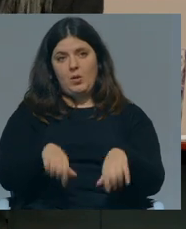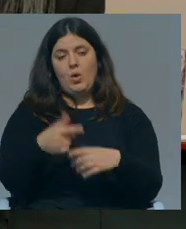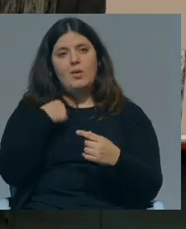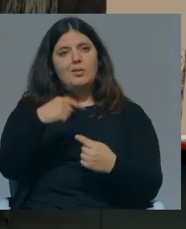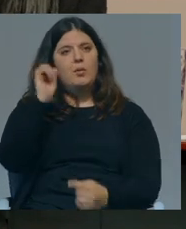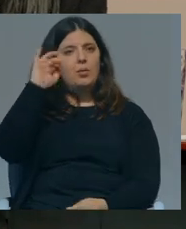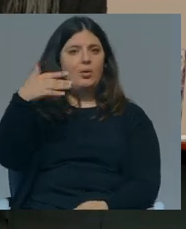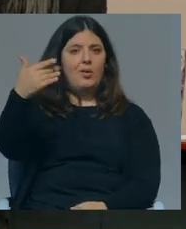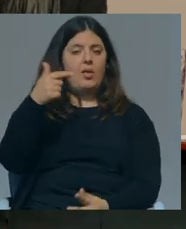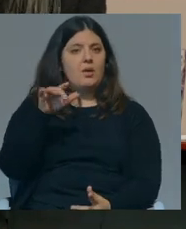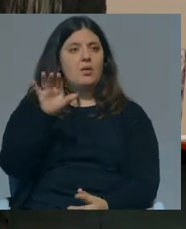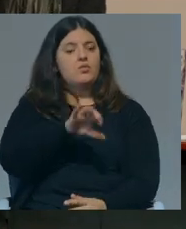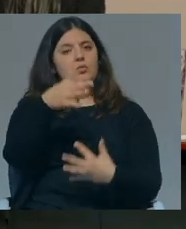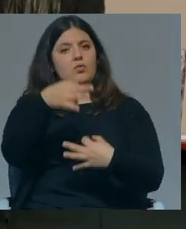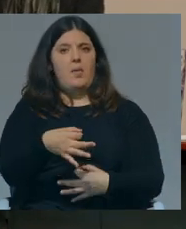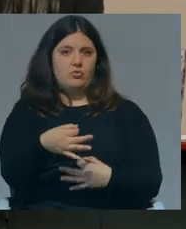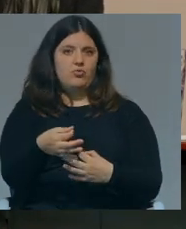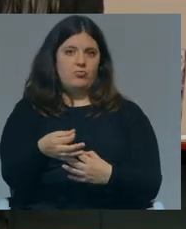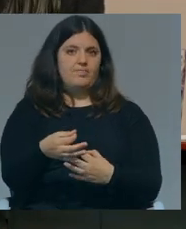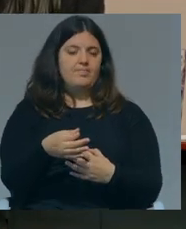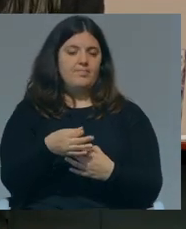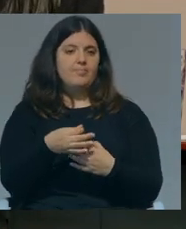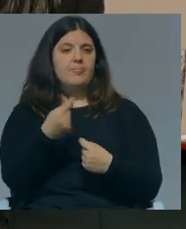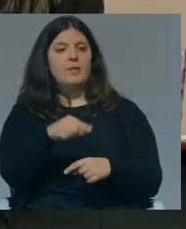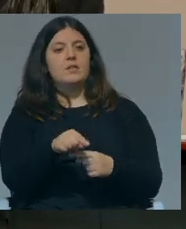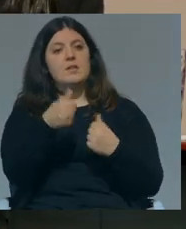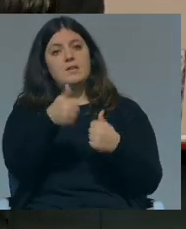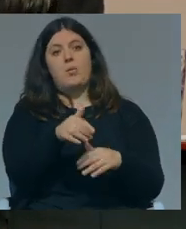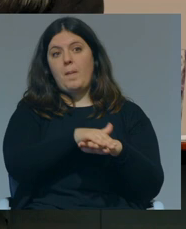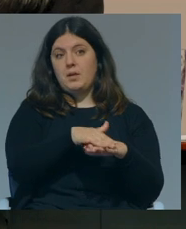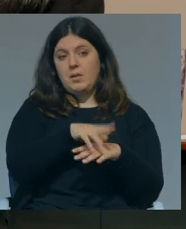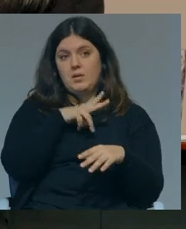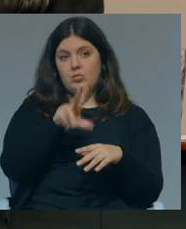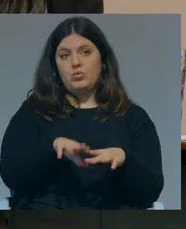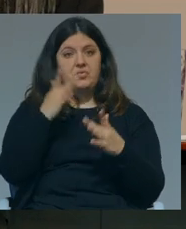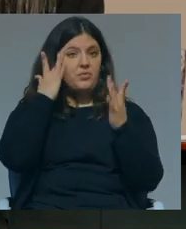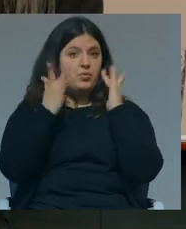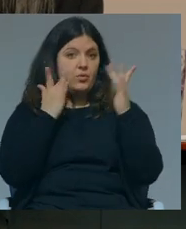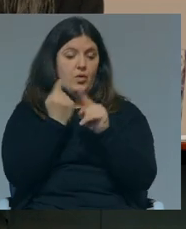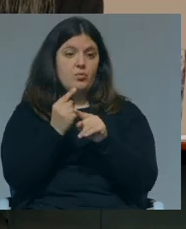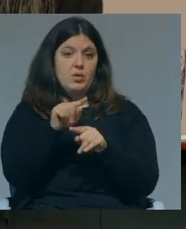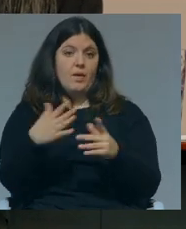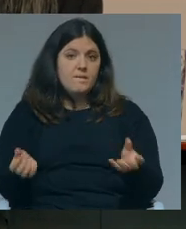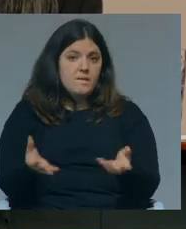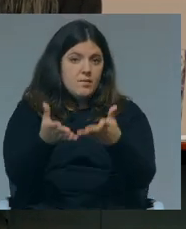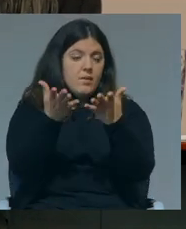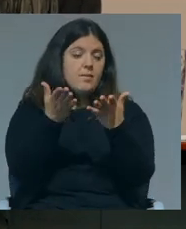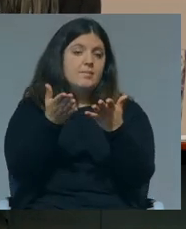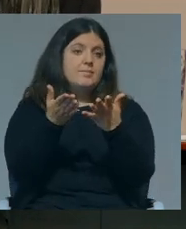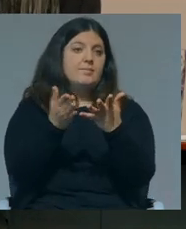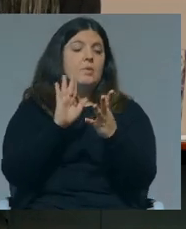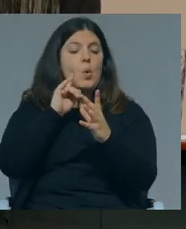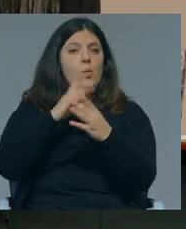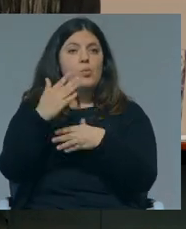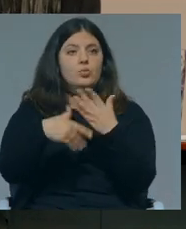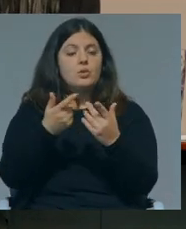como prioridade obviamente os meios formais, portanto tu tens de ser uma matemática portuguesa e a filosofia porque é isso que vai garantir um